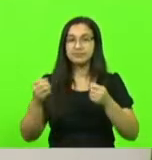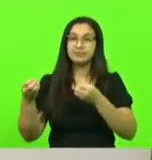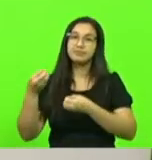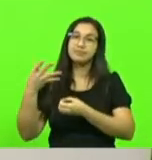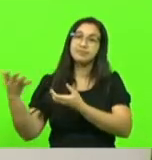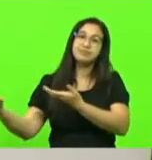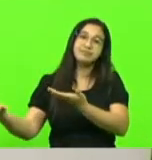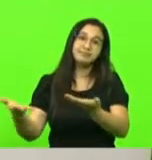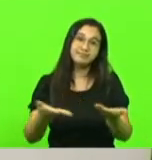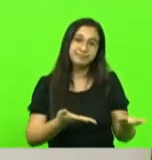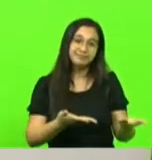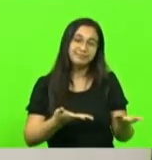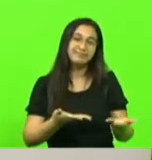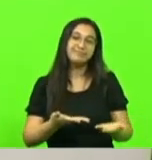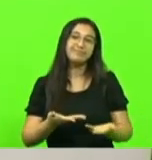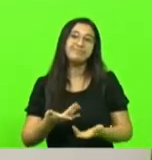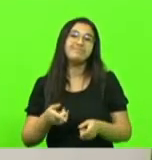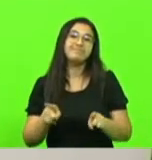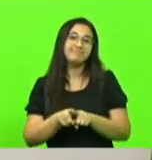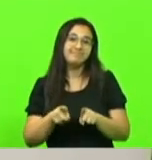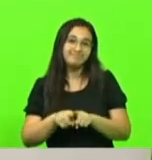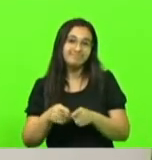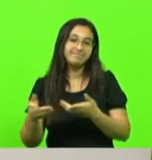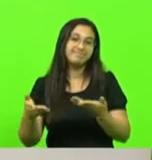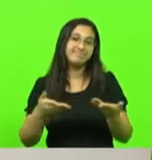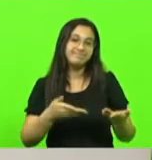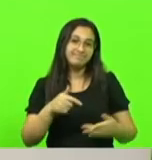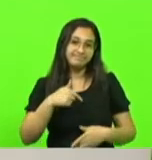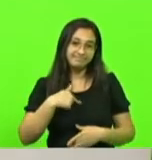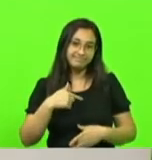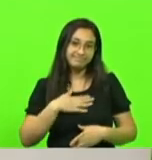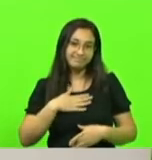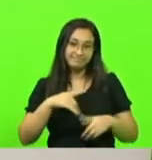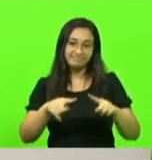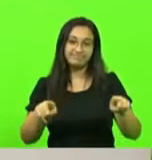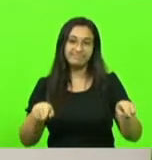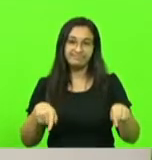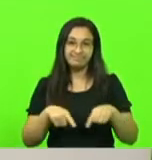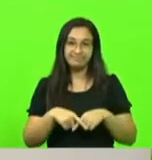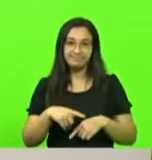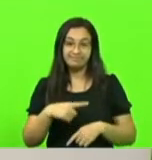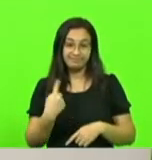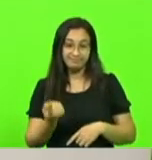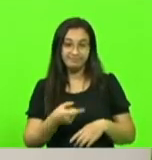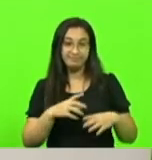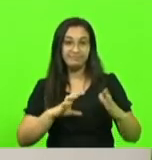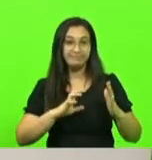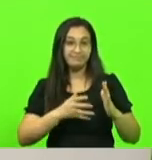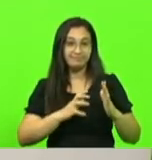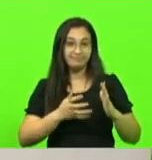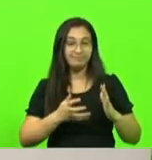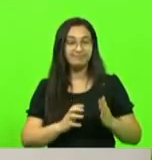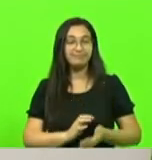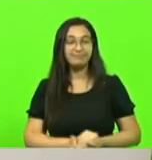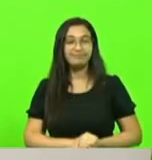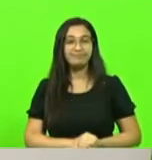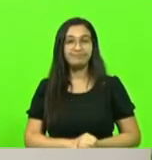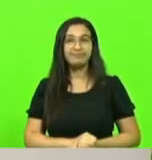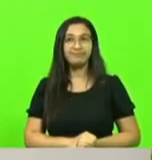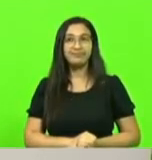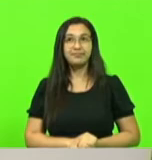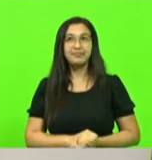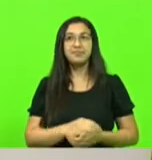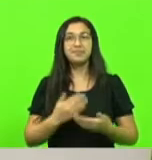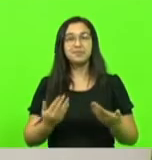Também tive a oportunidade de recebermos no meu gabinete o pessoal de Anitta Garibaldi, nosso partido, deputado Maurício. Agora